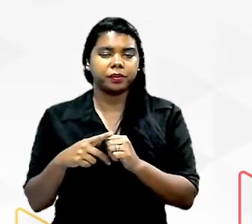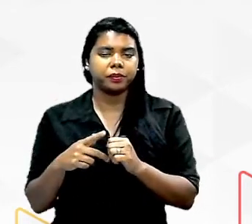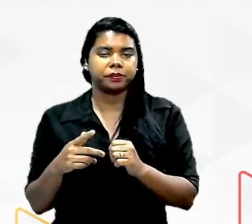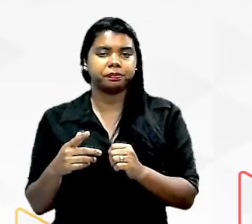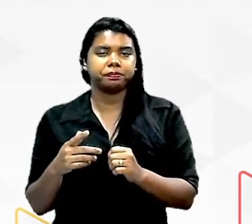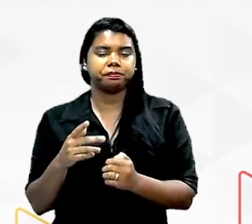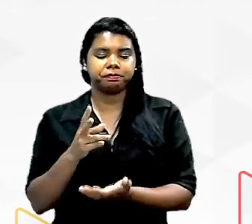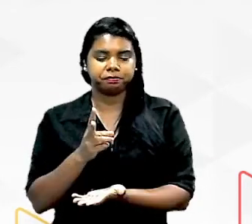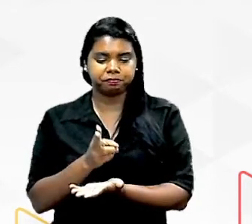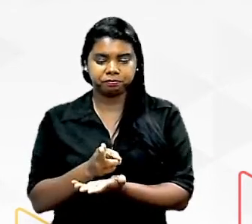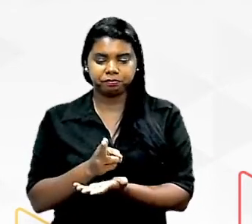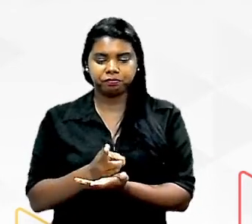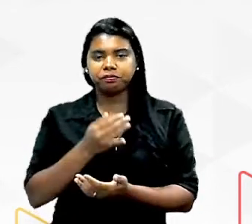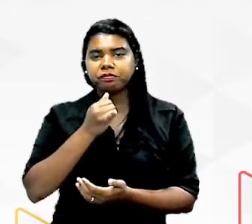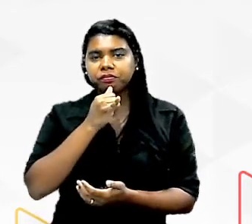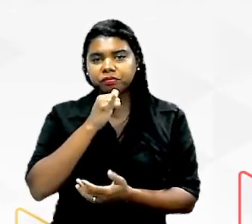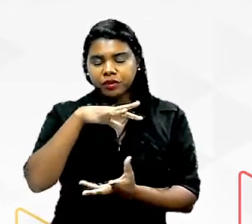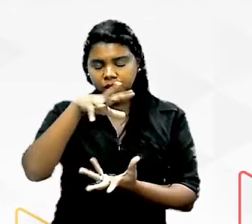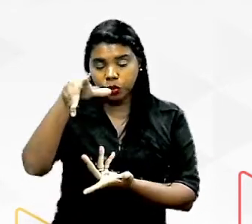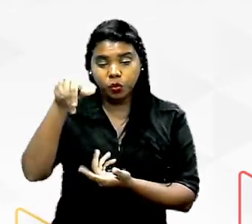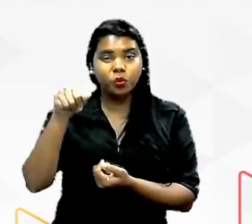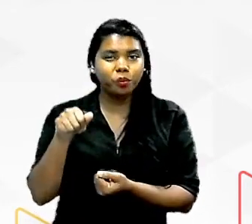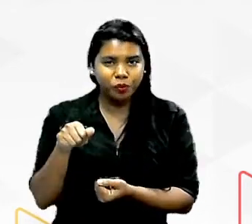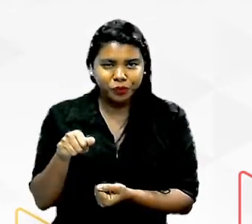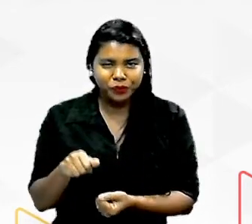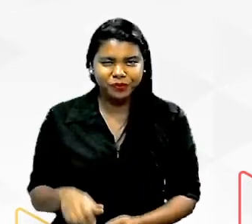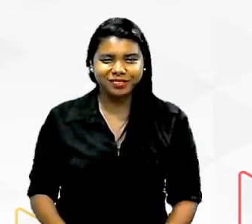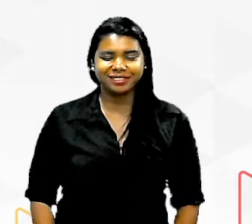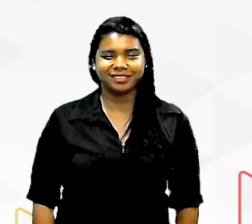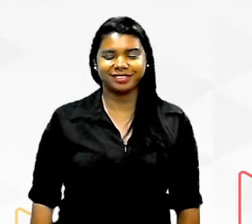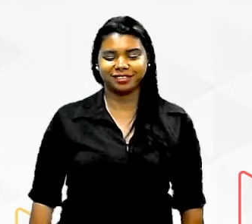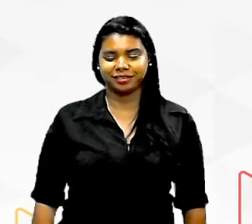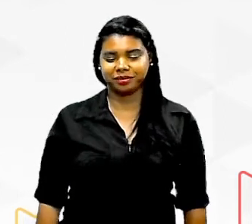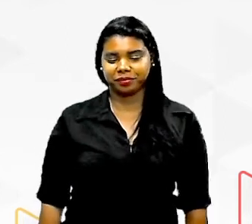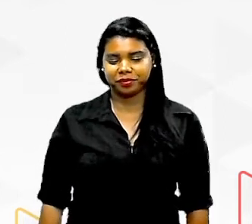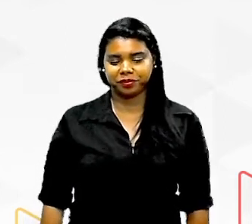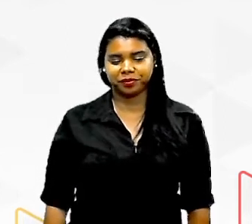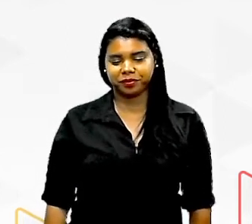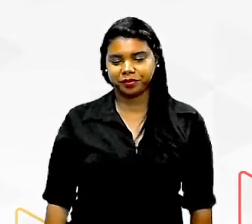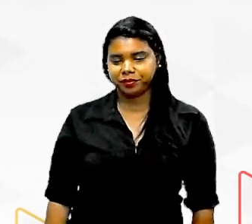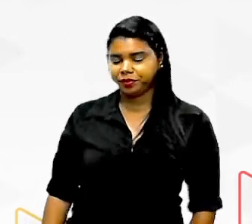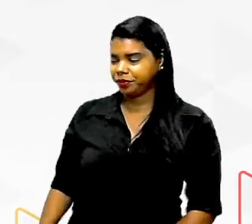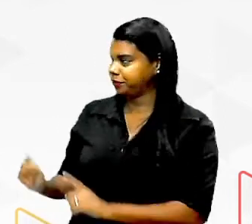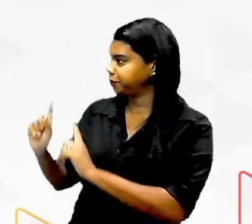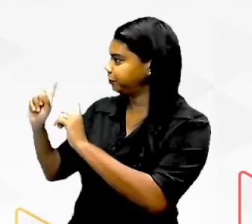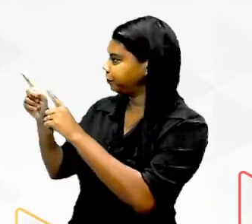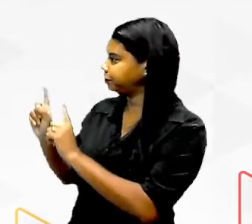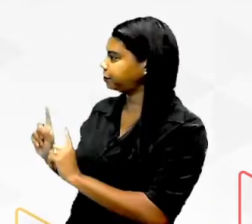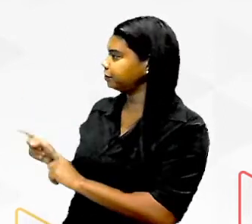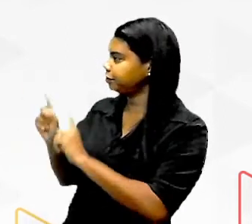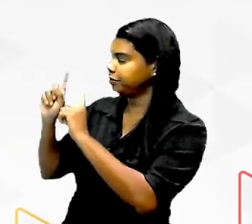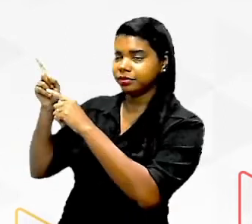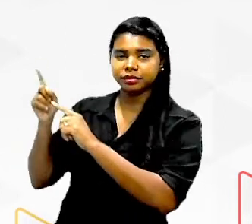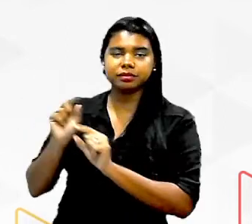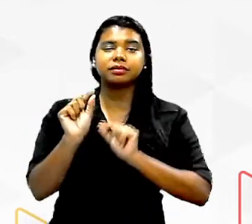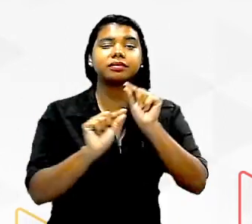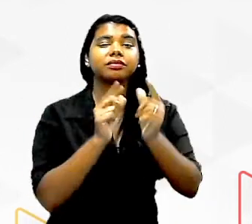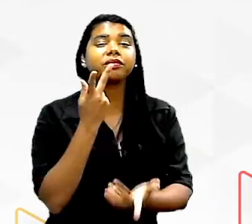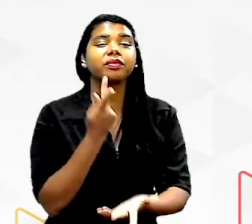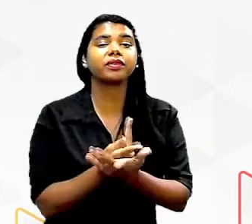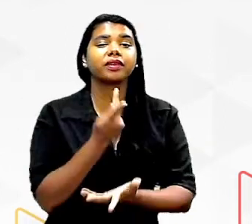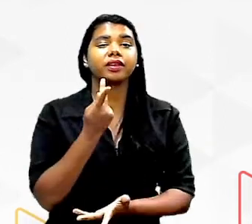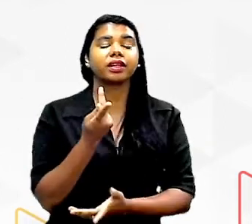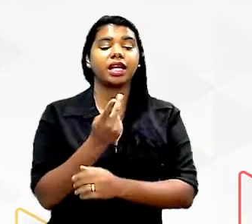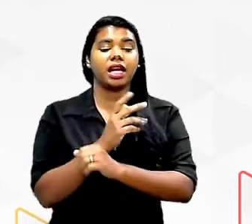no planeta terra pelo menos né e aí o que acontece esses aminoácidos eles